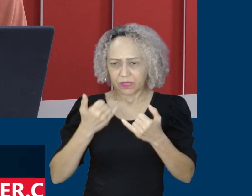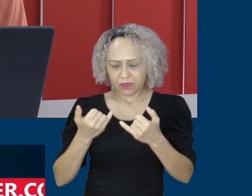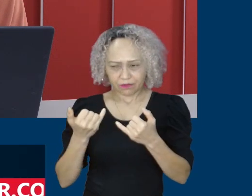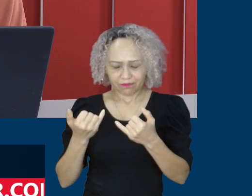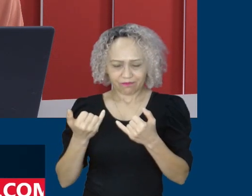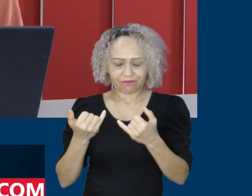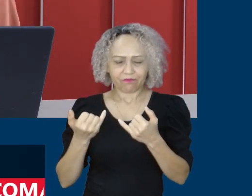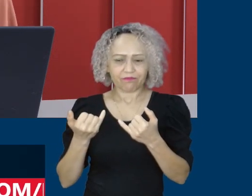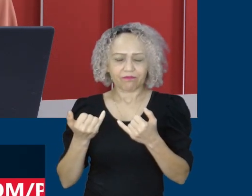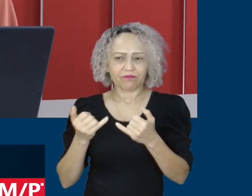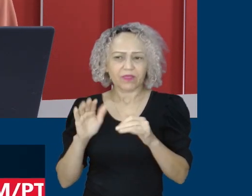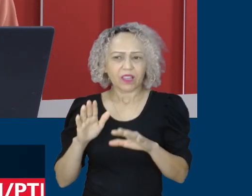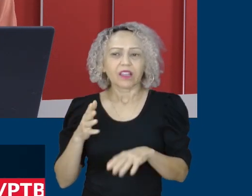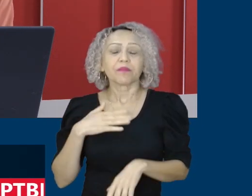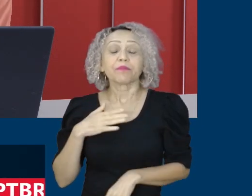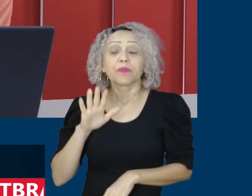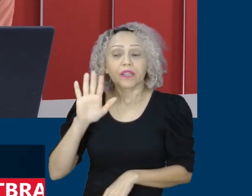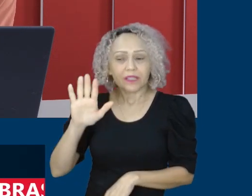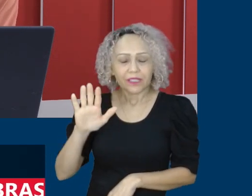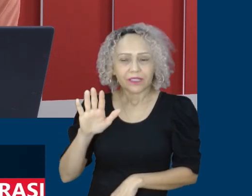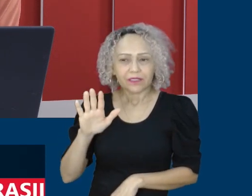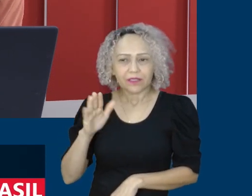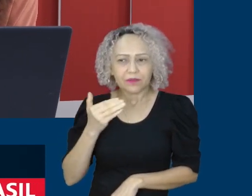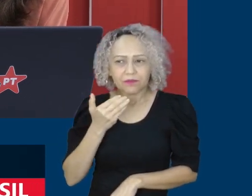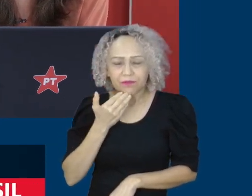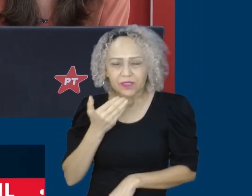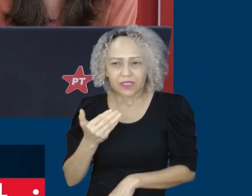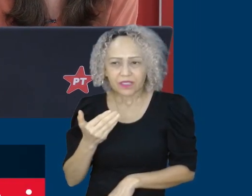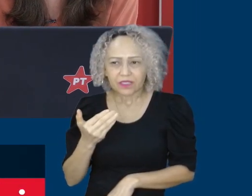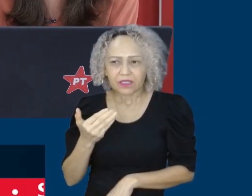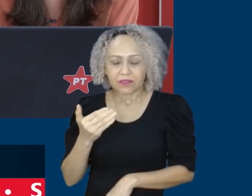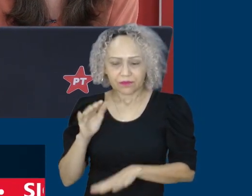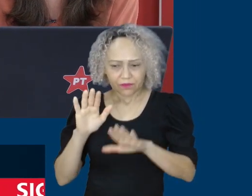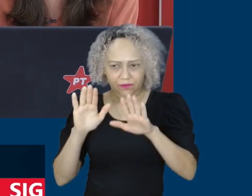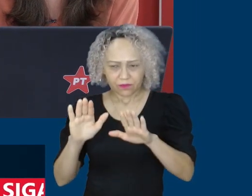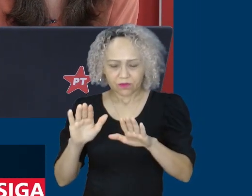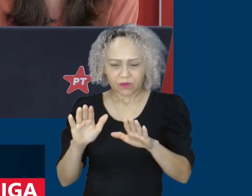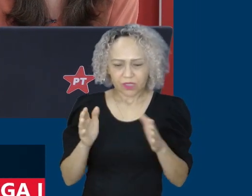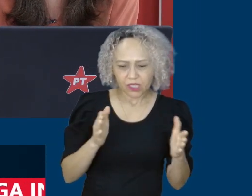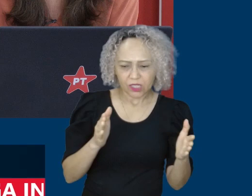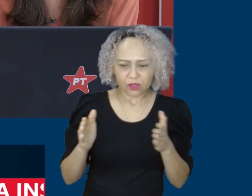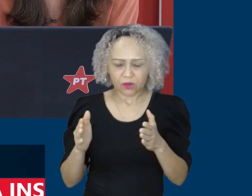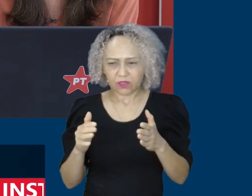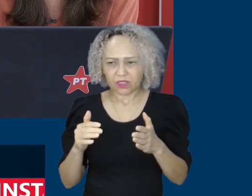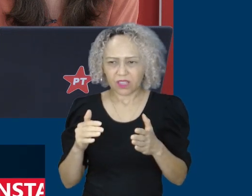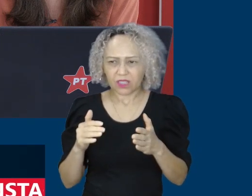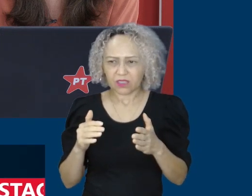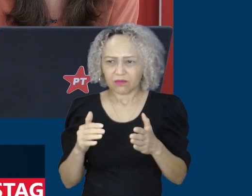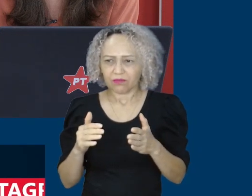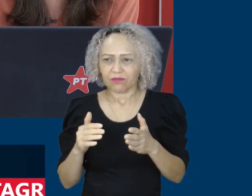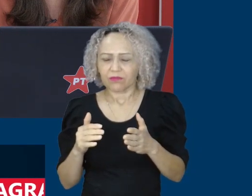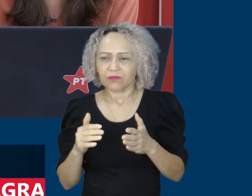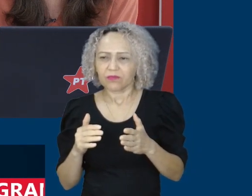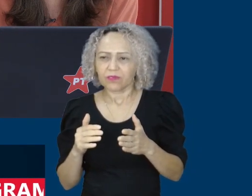você me permite, dizer que nesse processo de construção tem vários